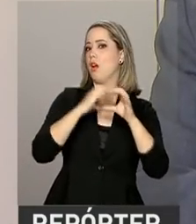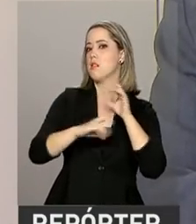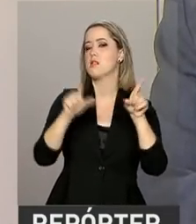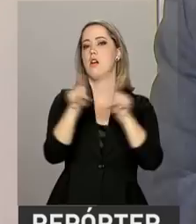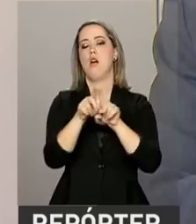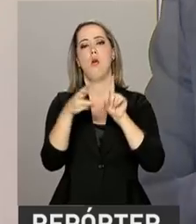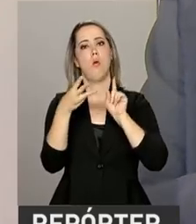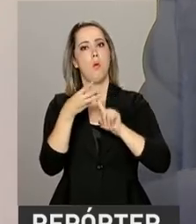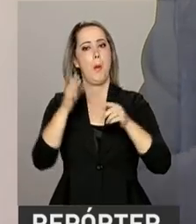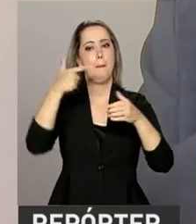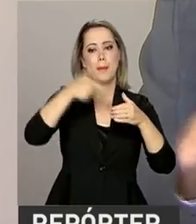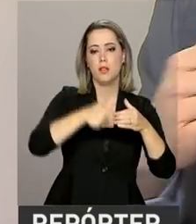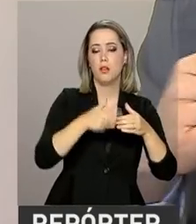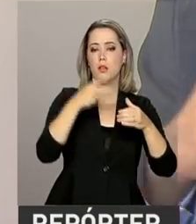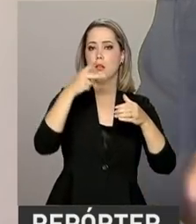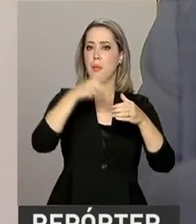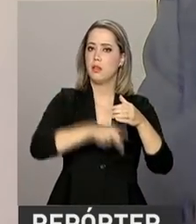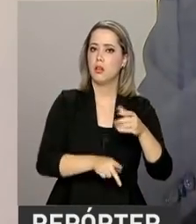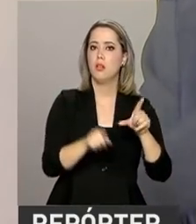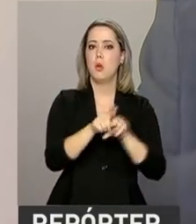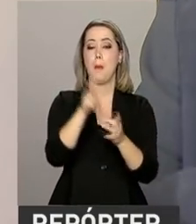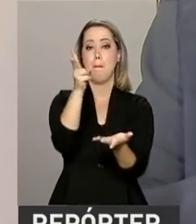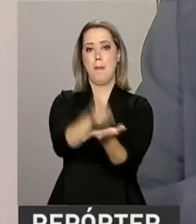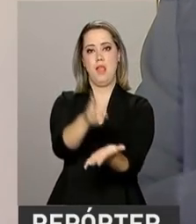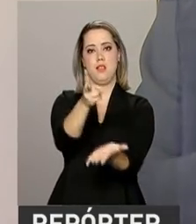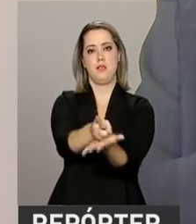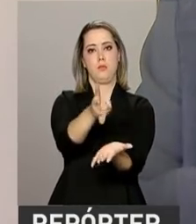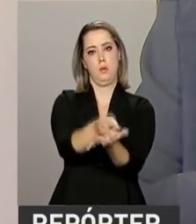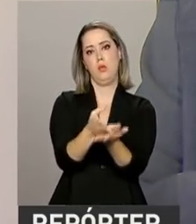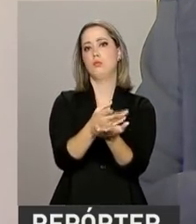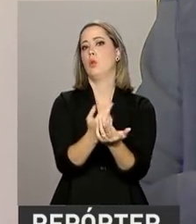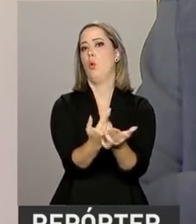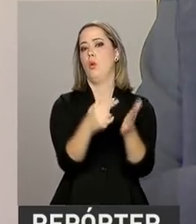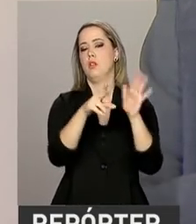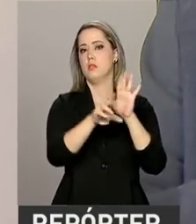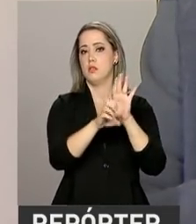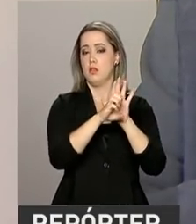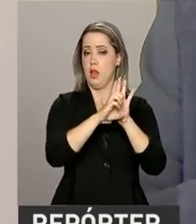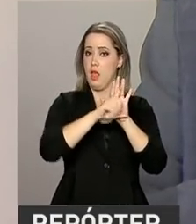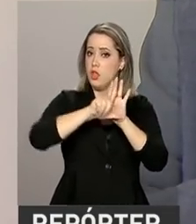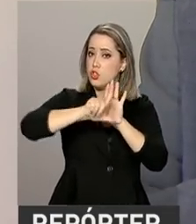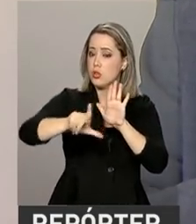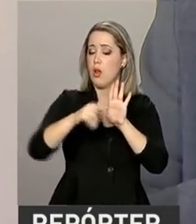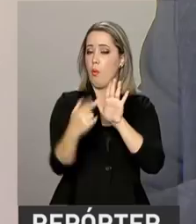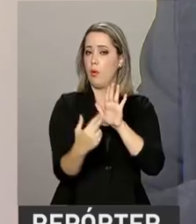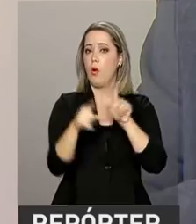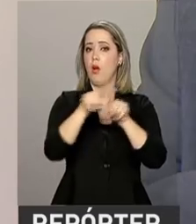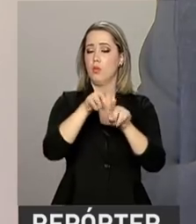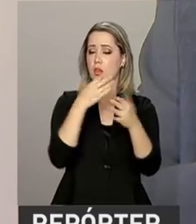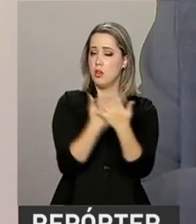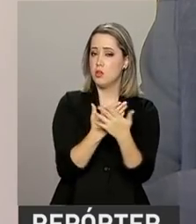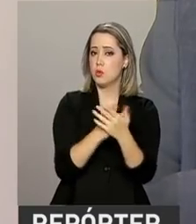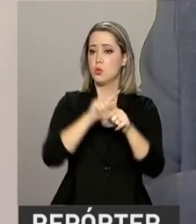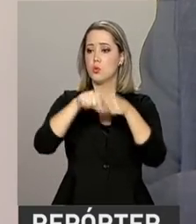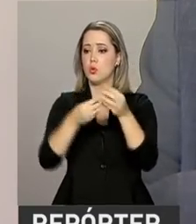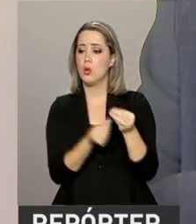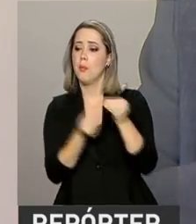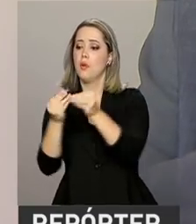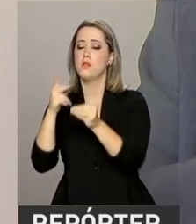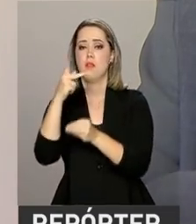de petróleo e gás, tem que ter a mesma tramitação. Faz um estudo, tem um estudo consistente, esse estudo é encaminhado ao PPI,